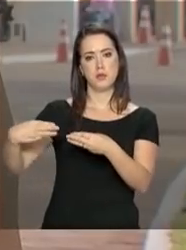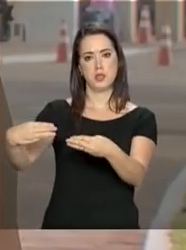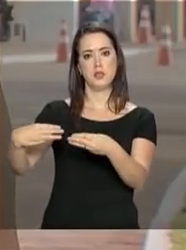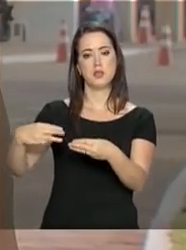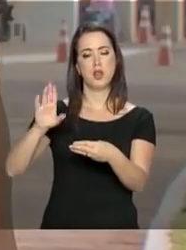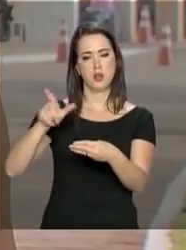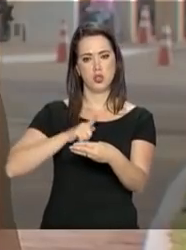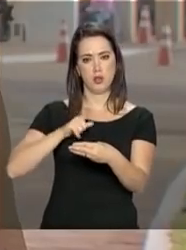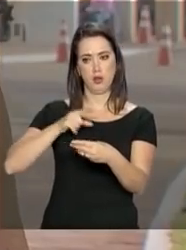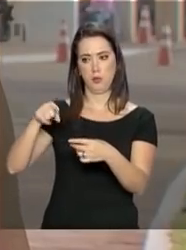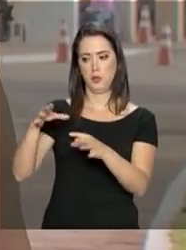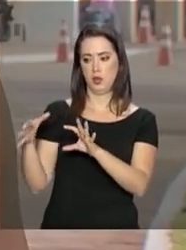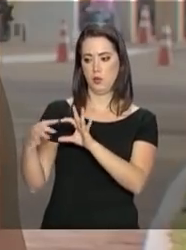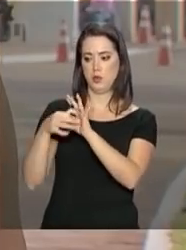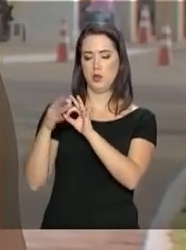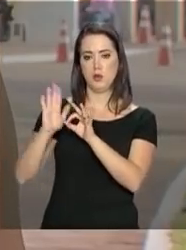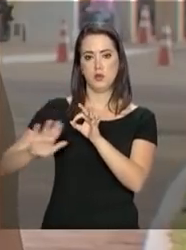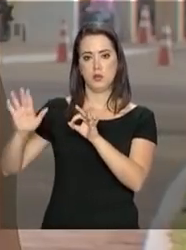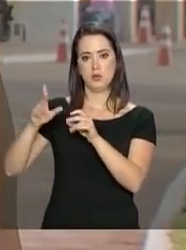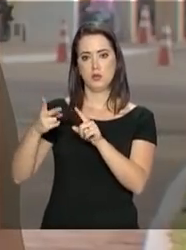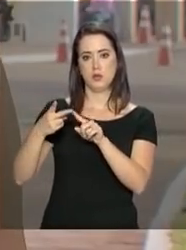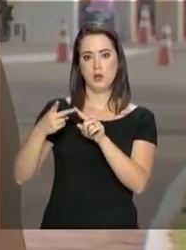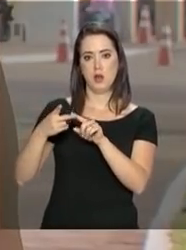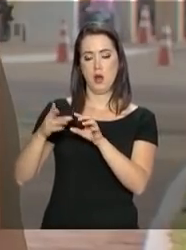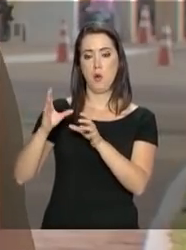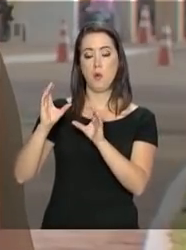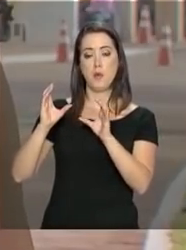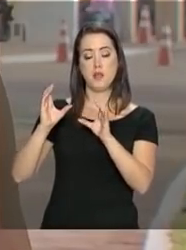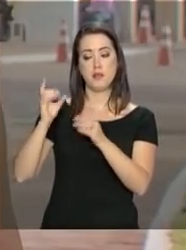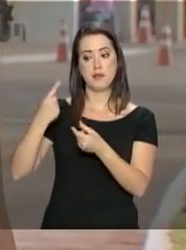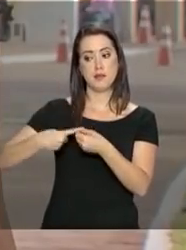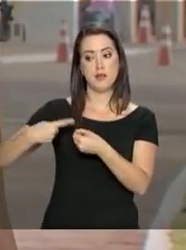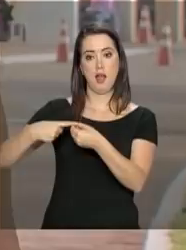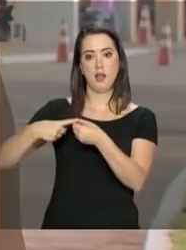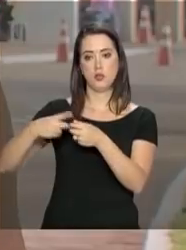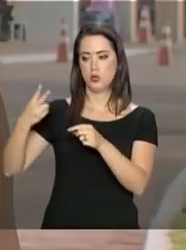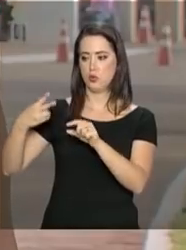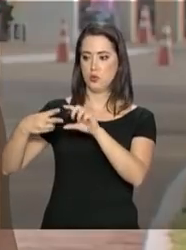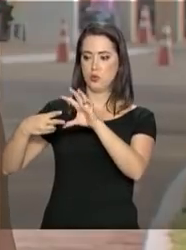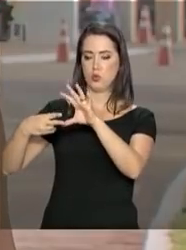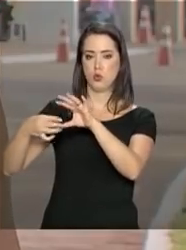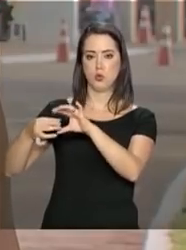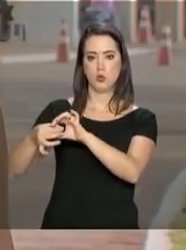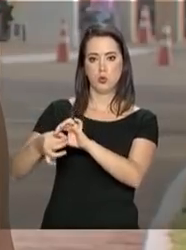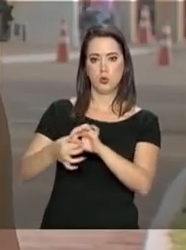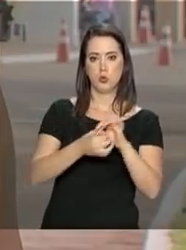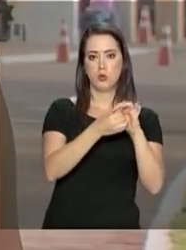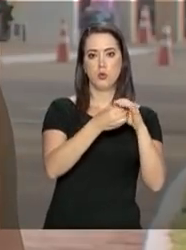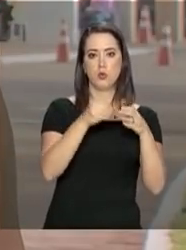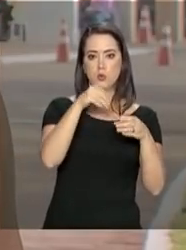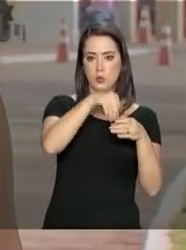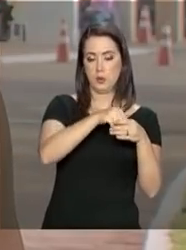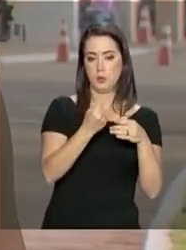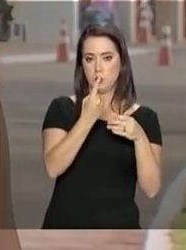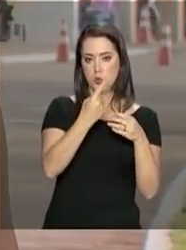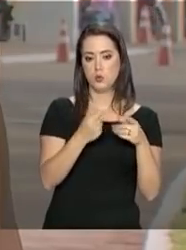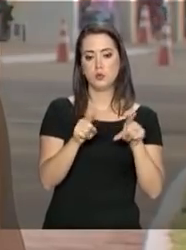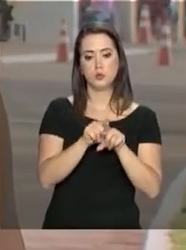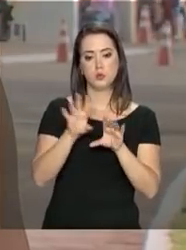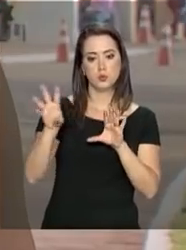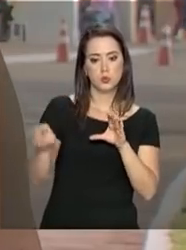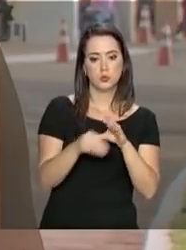integração nacional e cidades. E ele disse, inclusive, que o orçamento dessas duas pastas deve ficar, deve ser